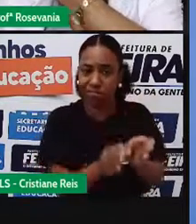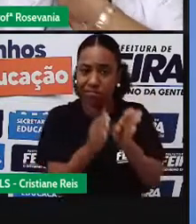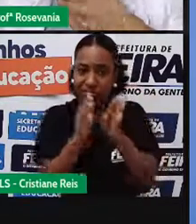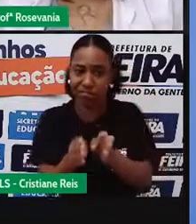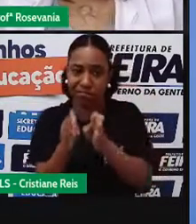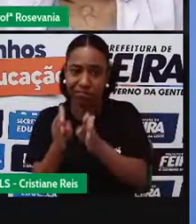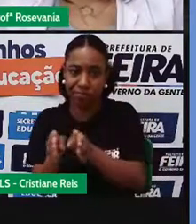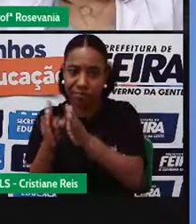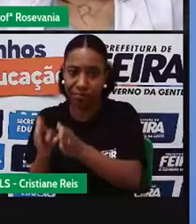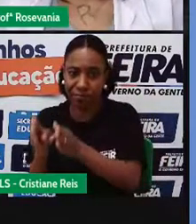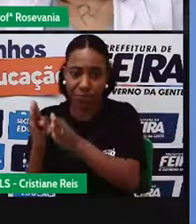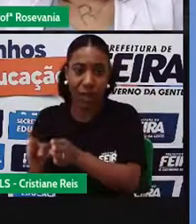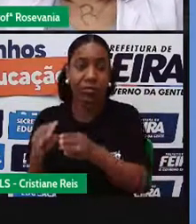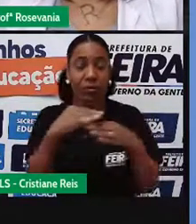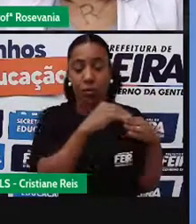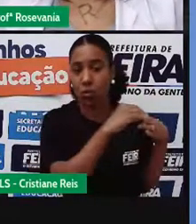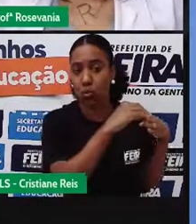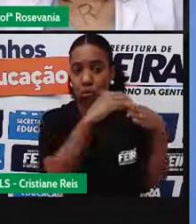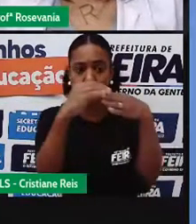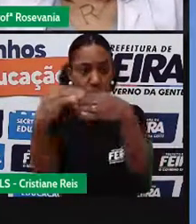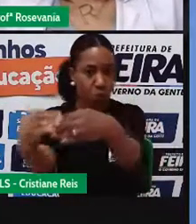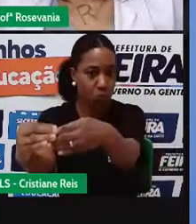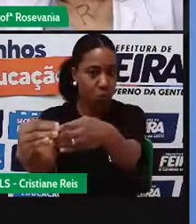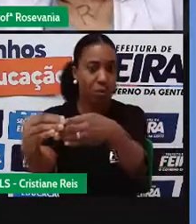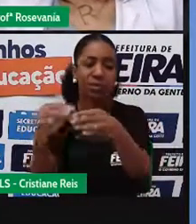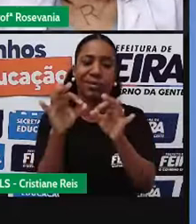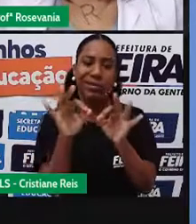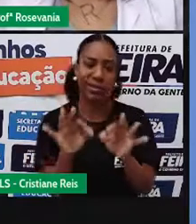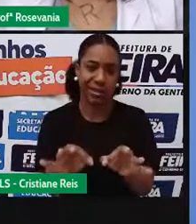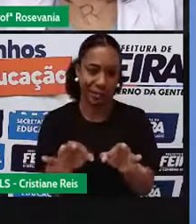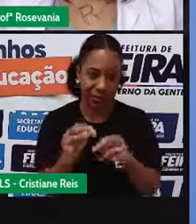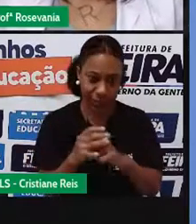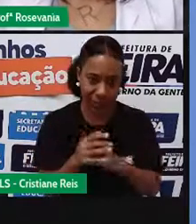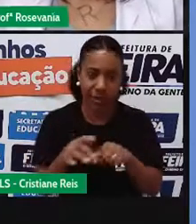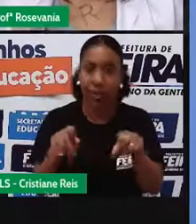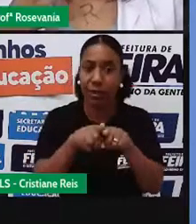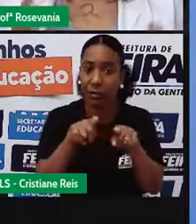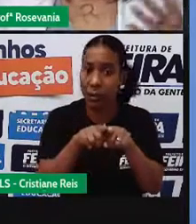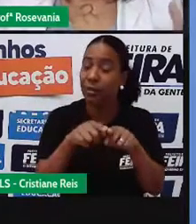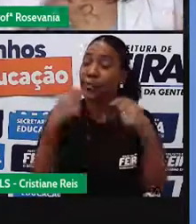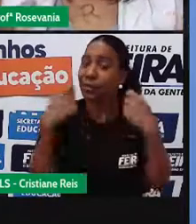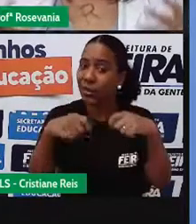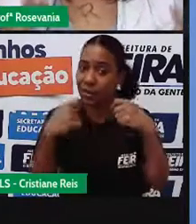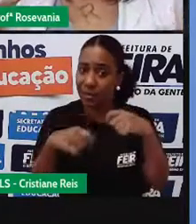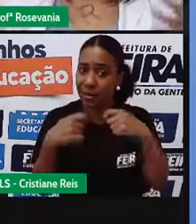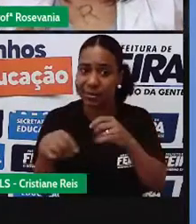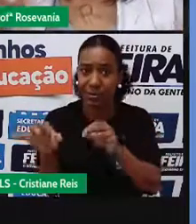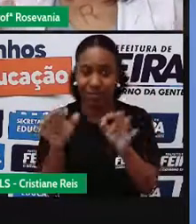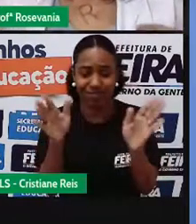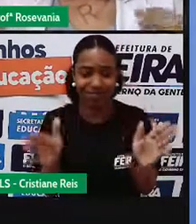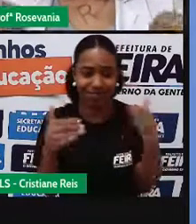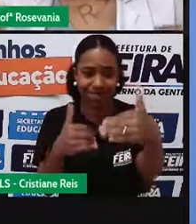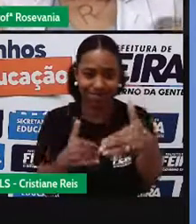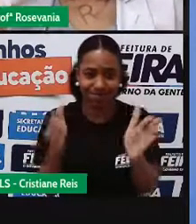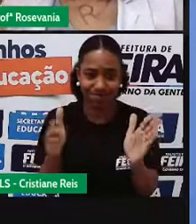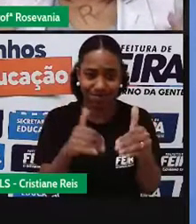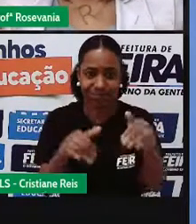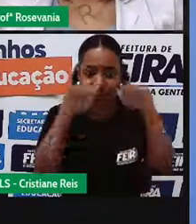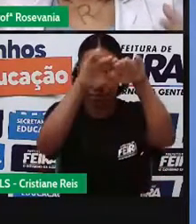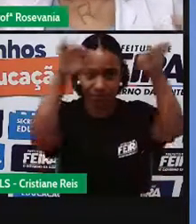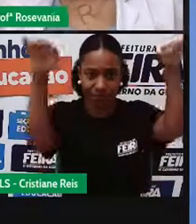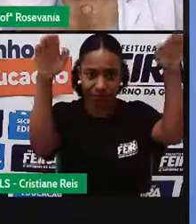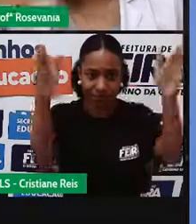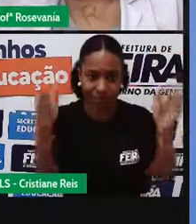você só pode mandar mesmo no período. Maior exigência de embalagem, porque eles, né, os contêineros, os navios